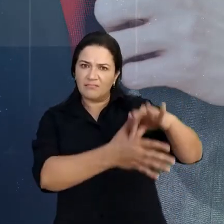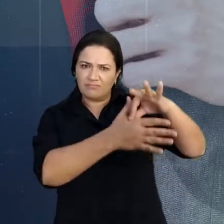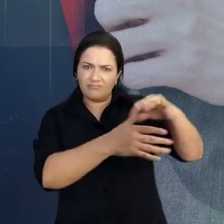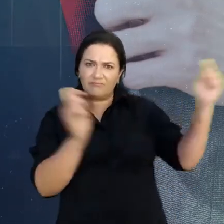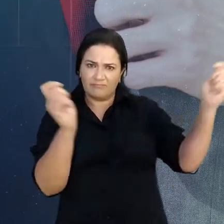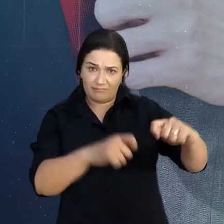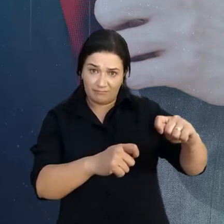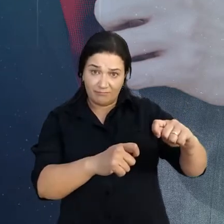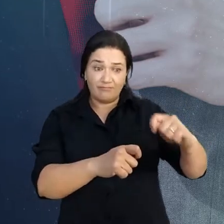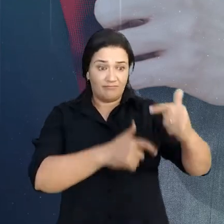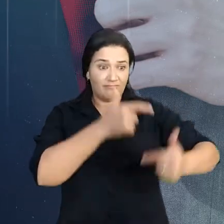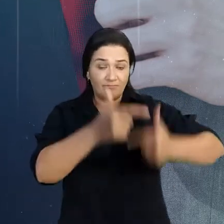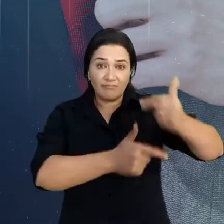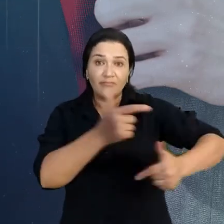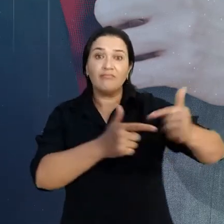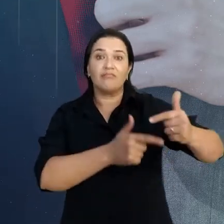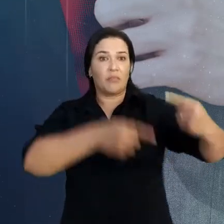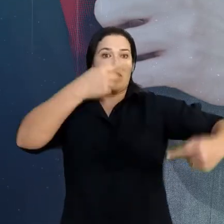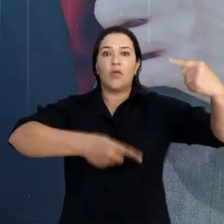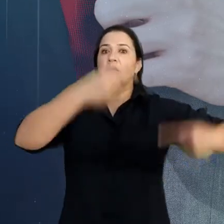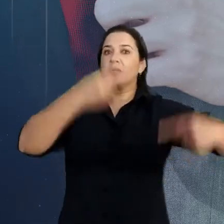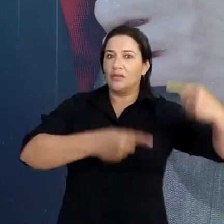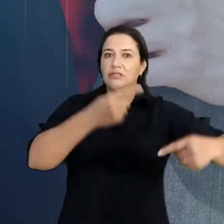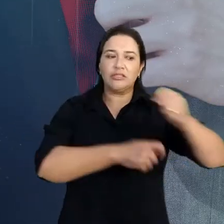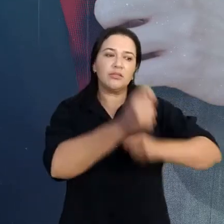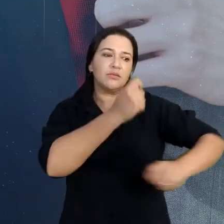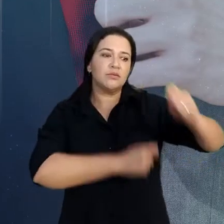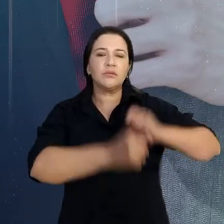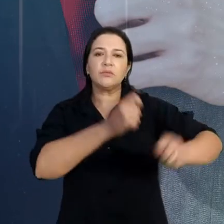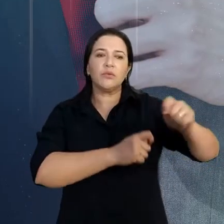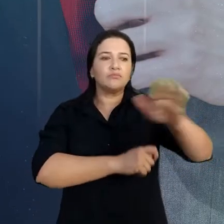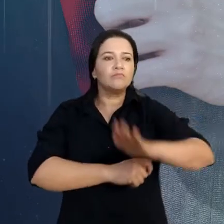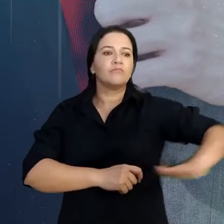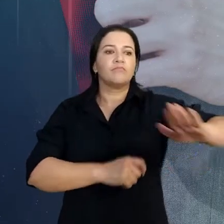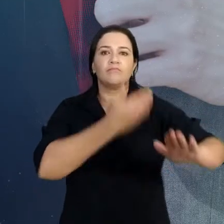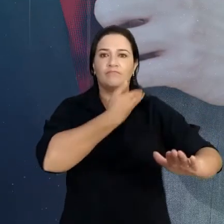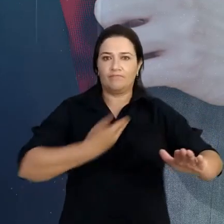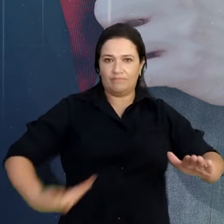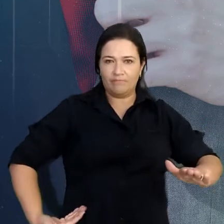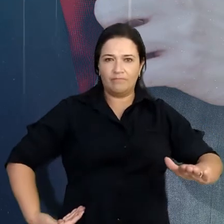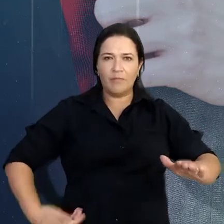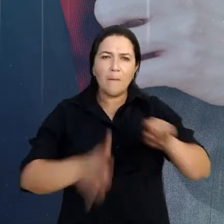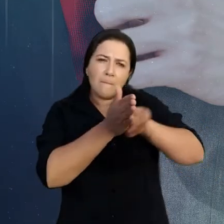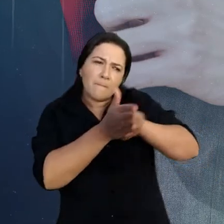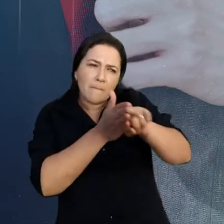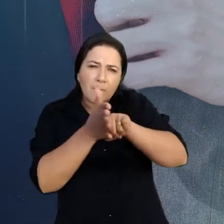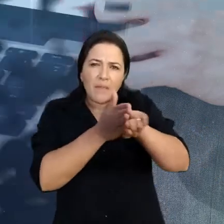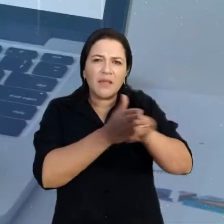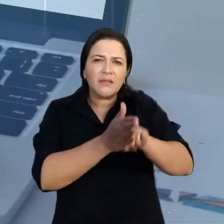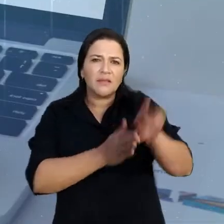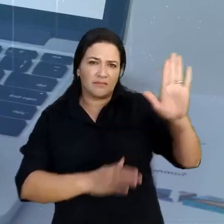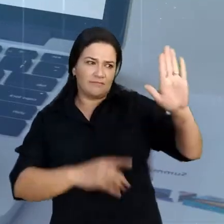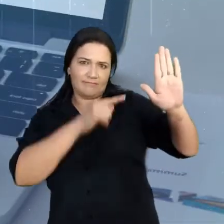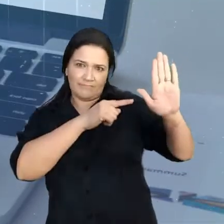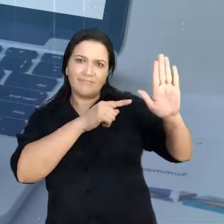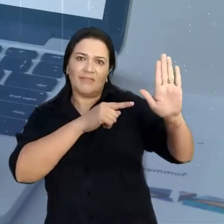se ele possui capacidade de liderança política e de administrar os recursos públicos. Consulte se o candidato é ficha